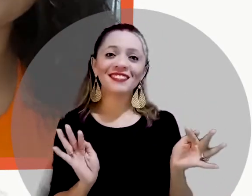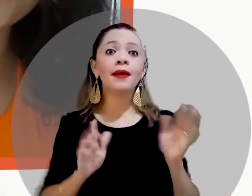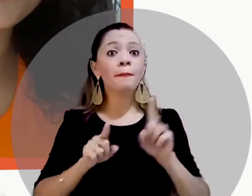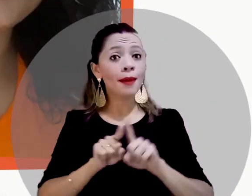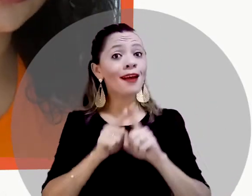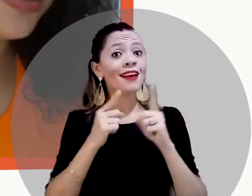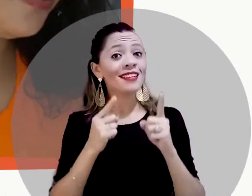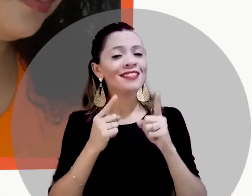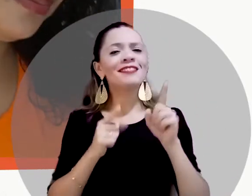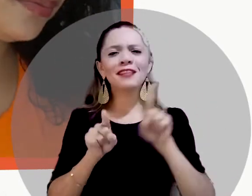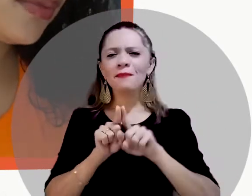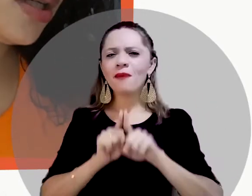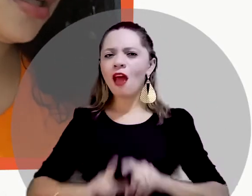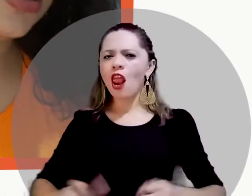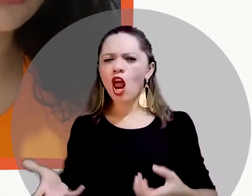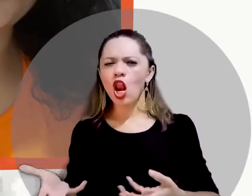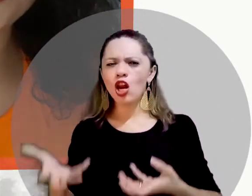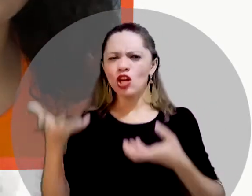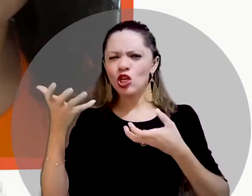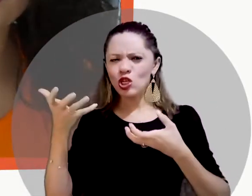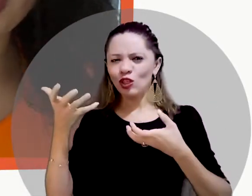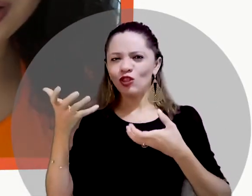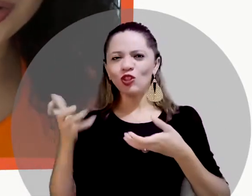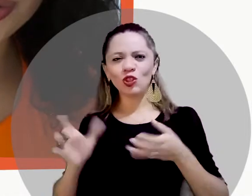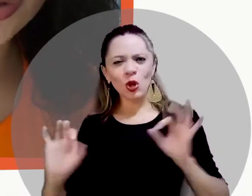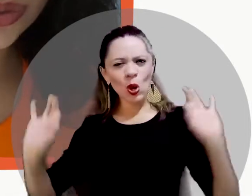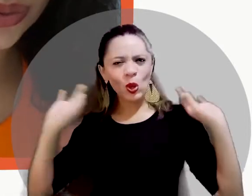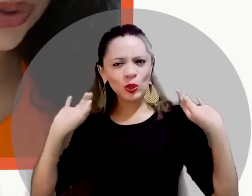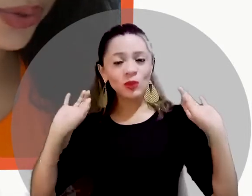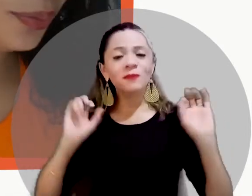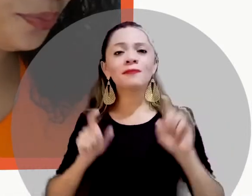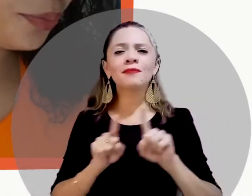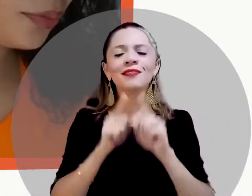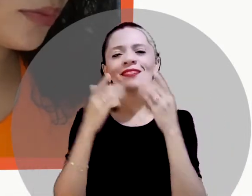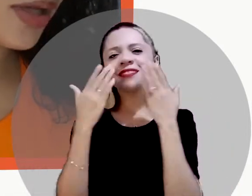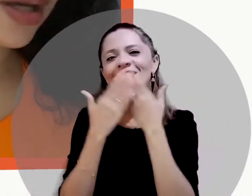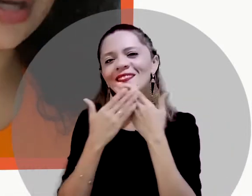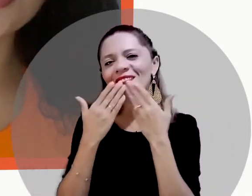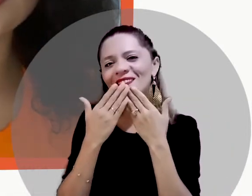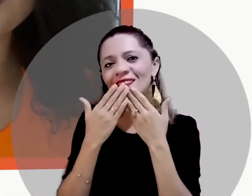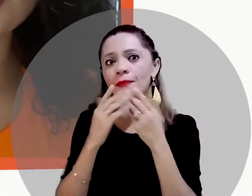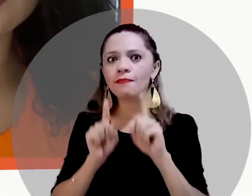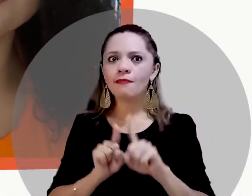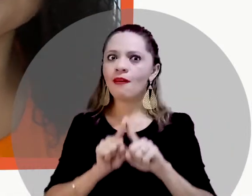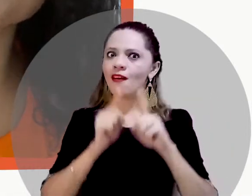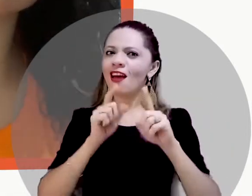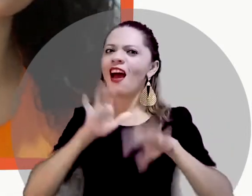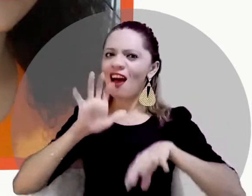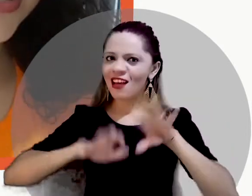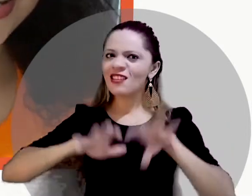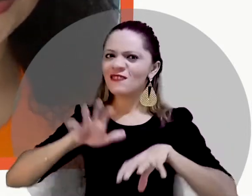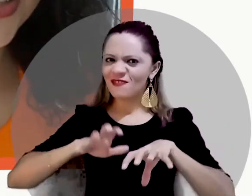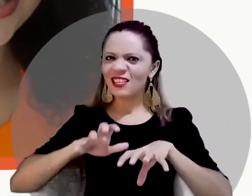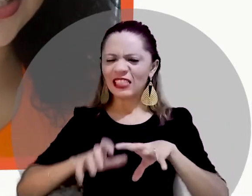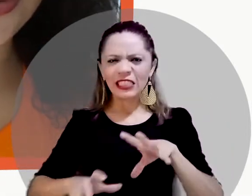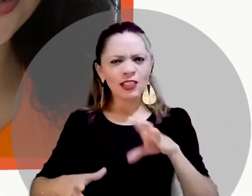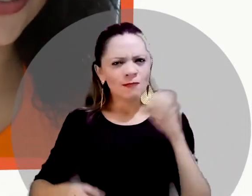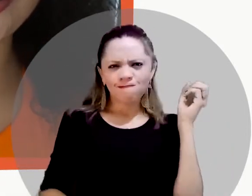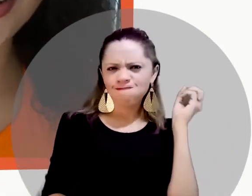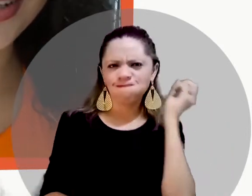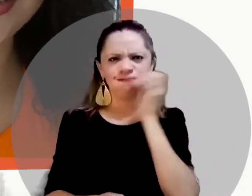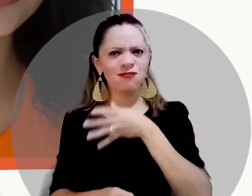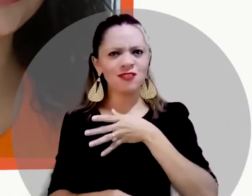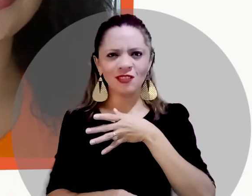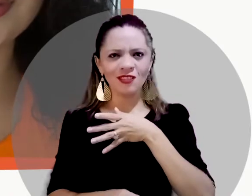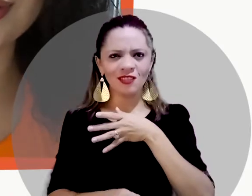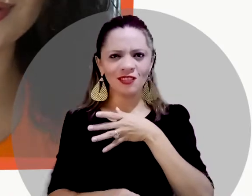É simples e ao mesmo tempo é artigo de luxo. É gentil, mas às vezes é uma